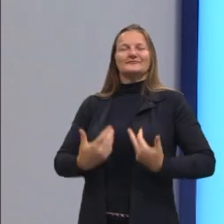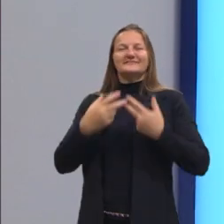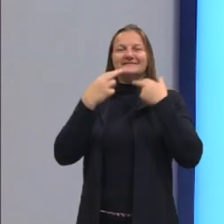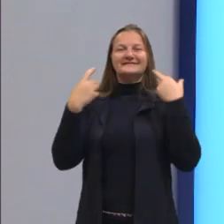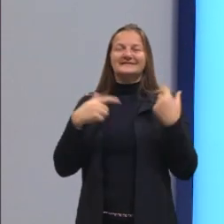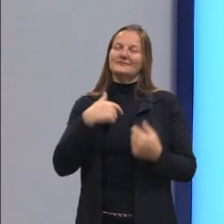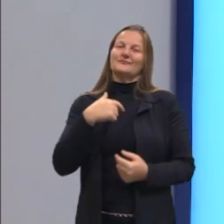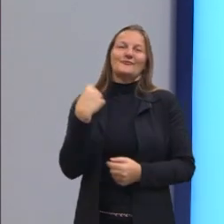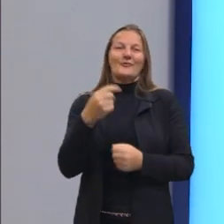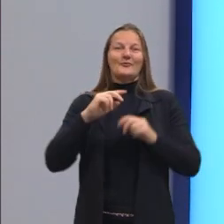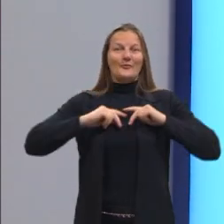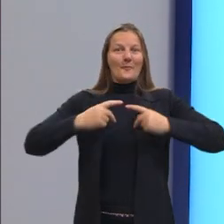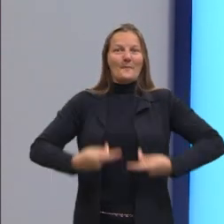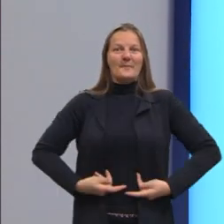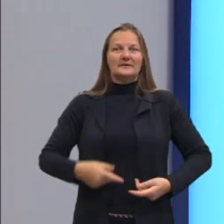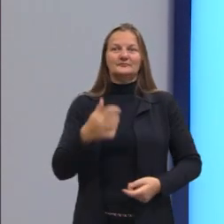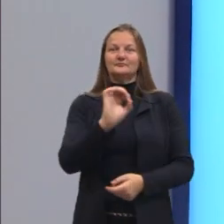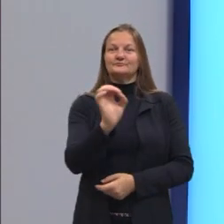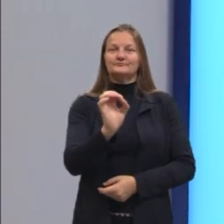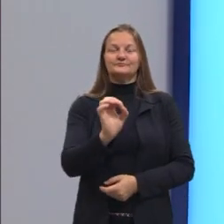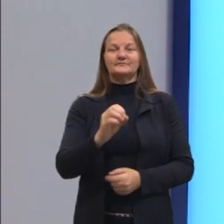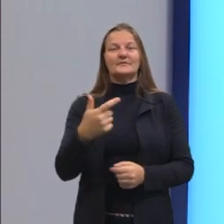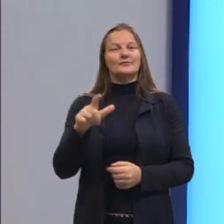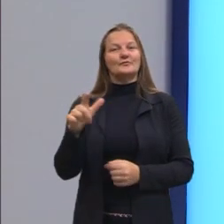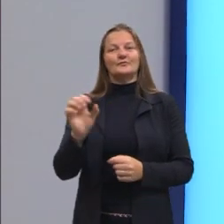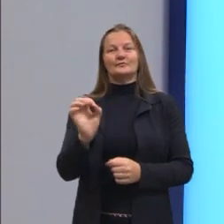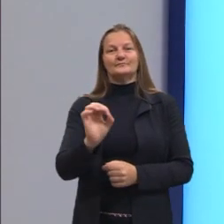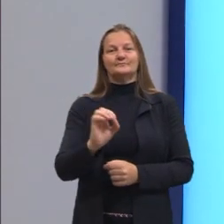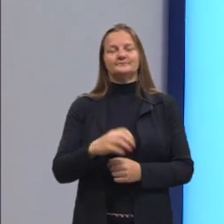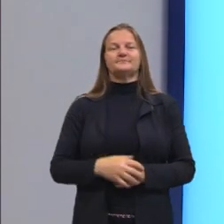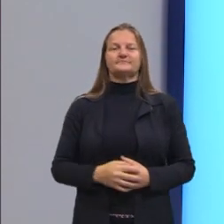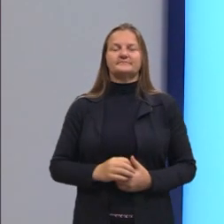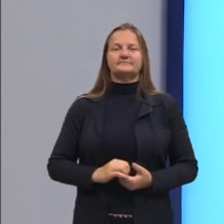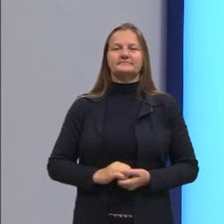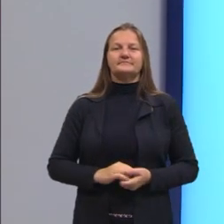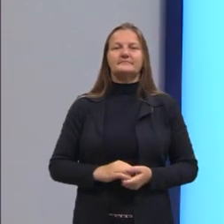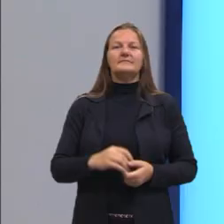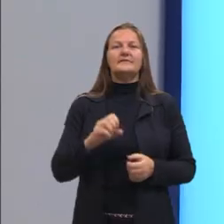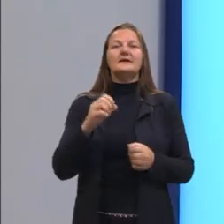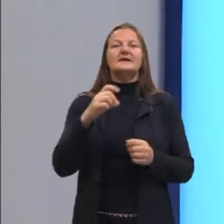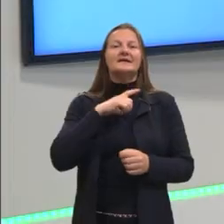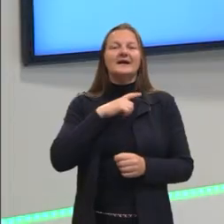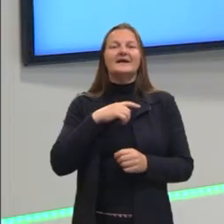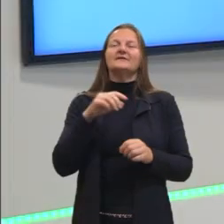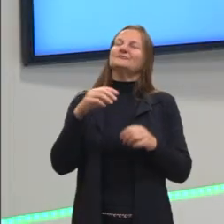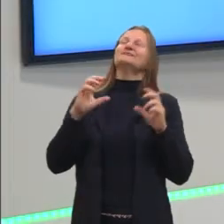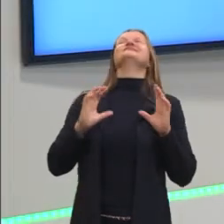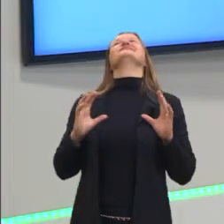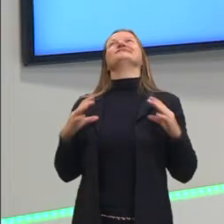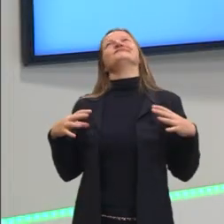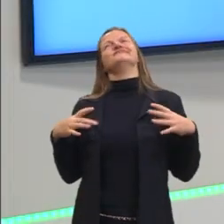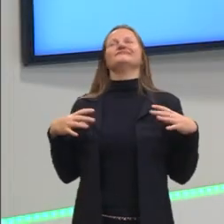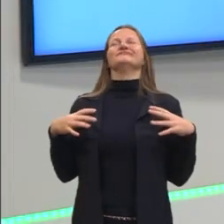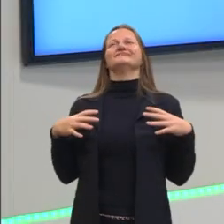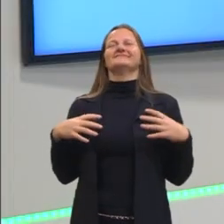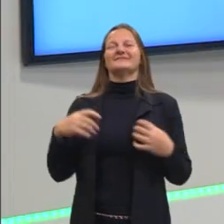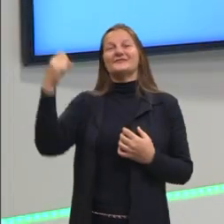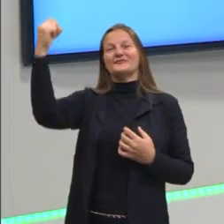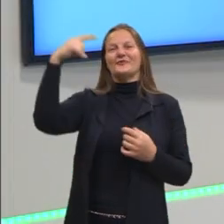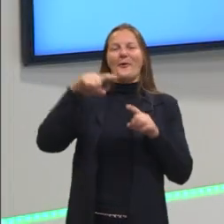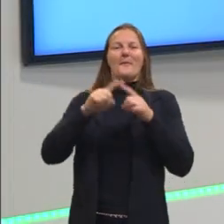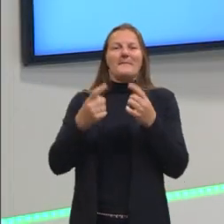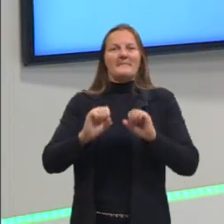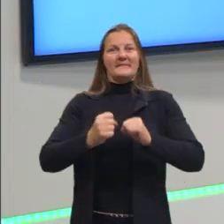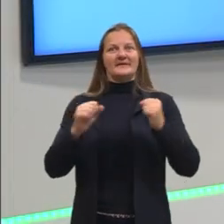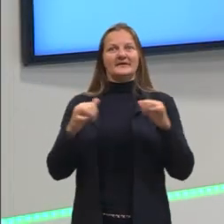não, nós não temos os cloroplastos para fazer fotossíntese. A gente até largateia no sol para pegar uma energia. Mas